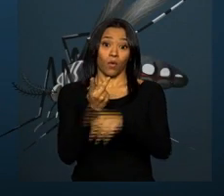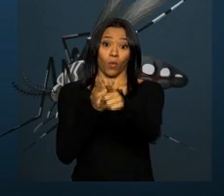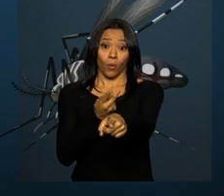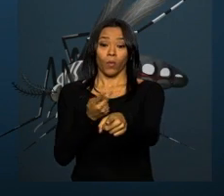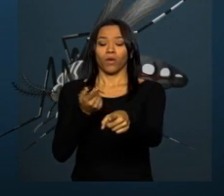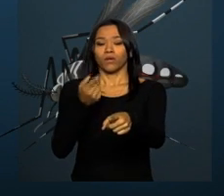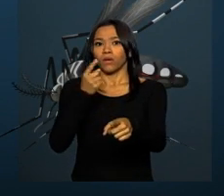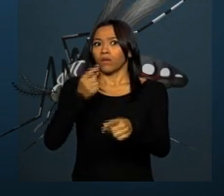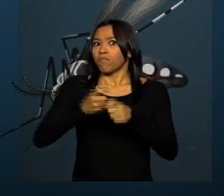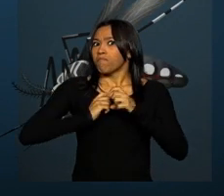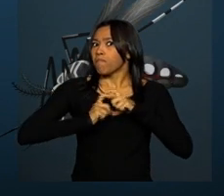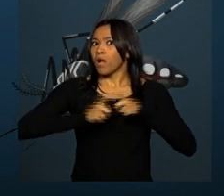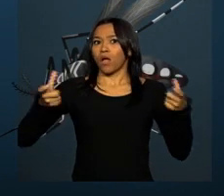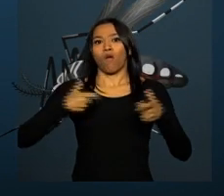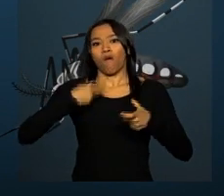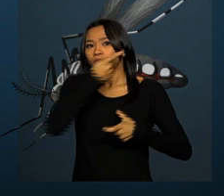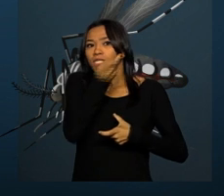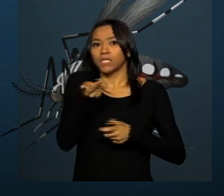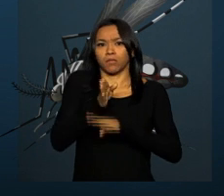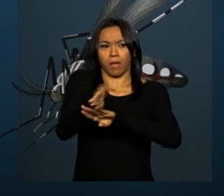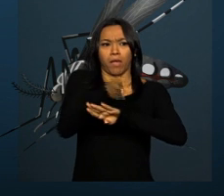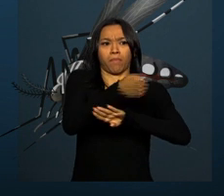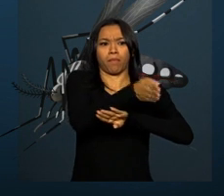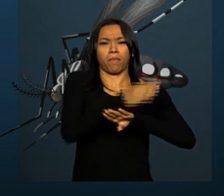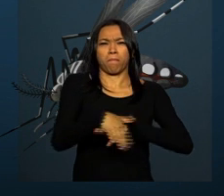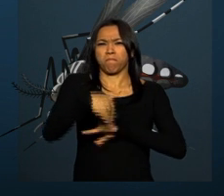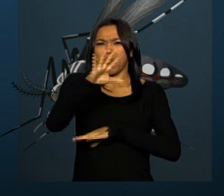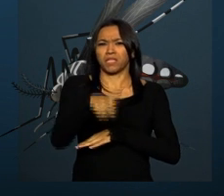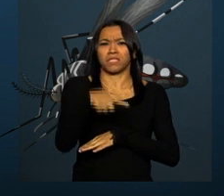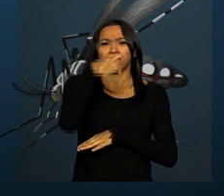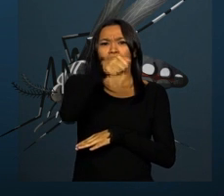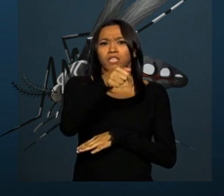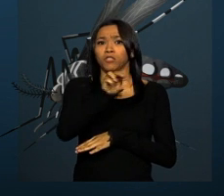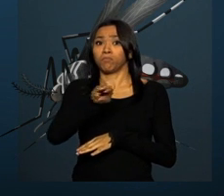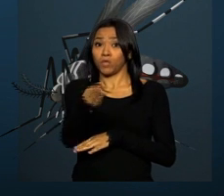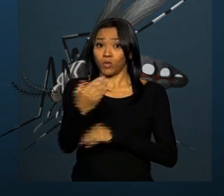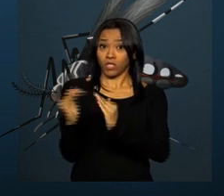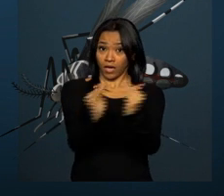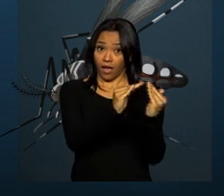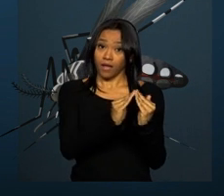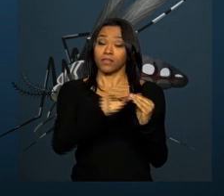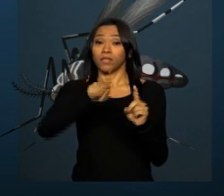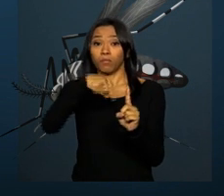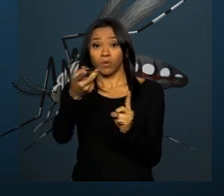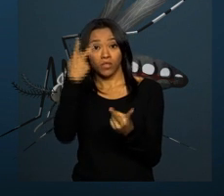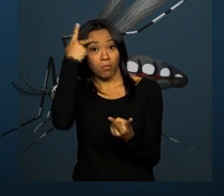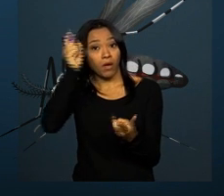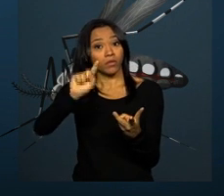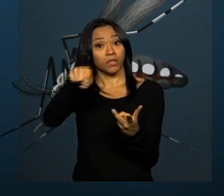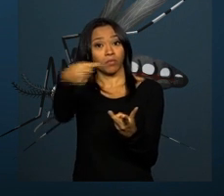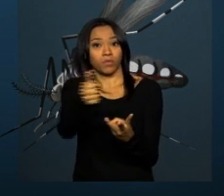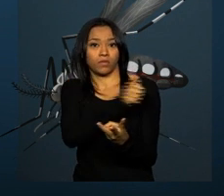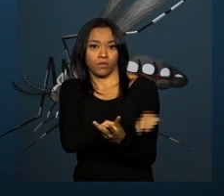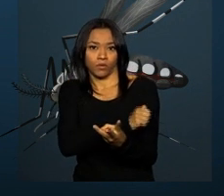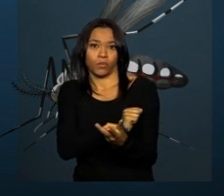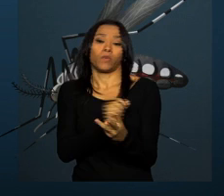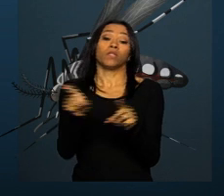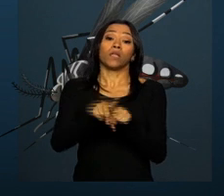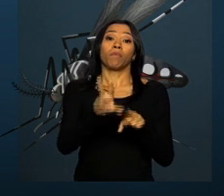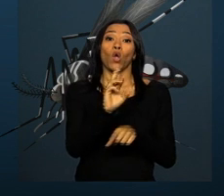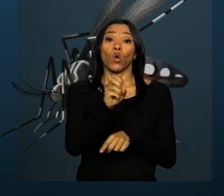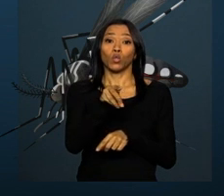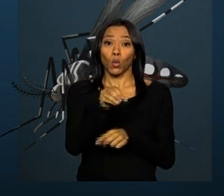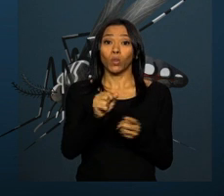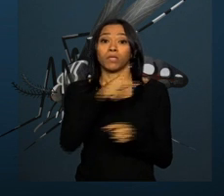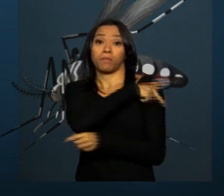que teve o maior número de visitas, mais de 7 milhões de imóveis, seguido de São Paulo e Rio de Janeiro. Rondônia,